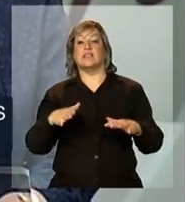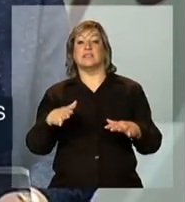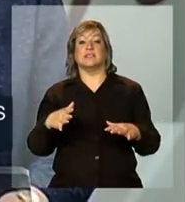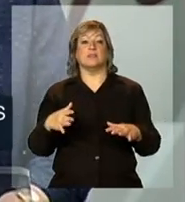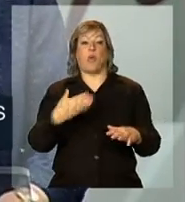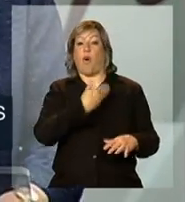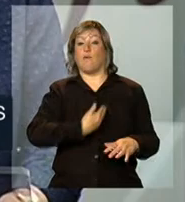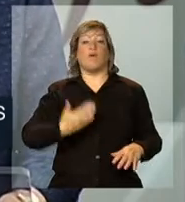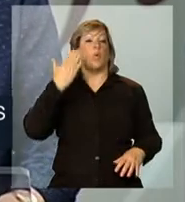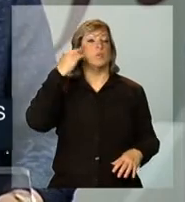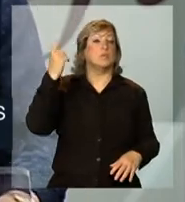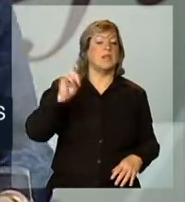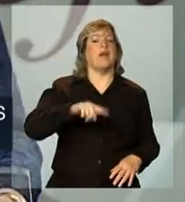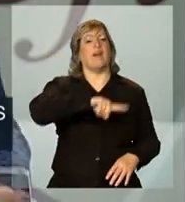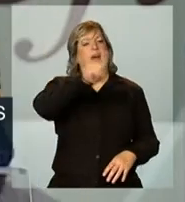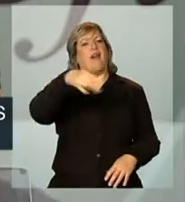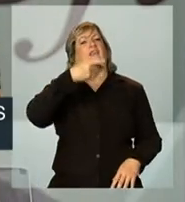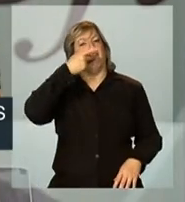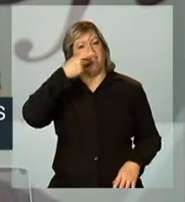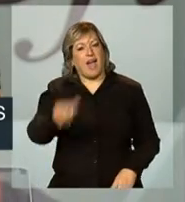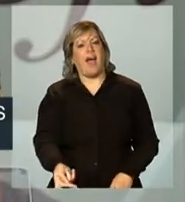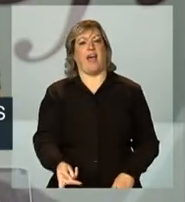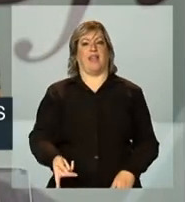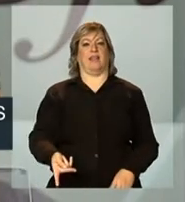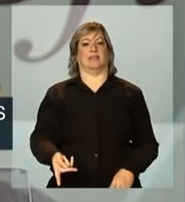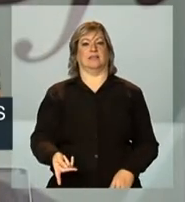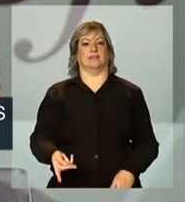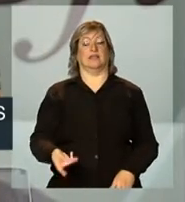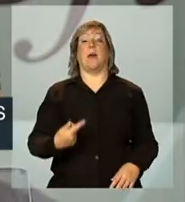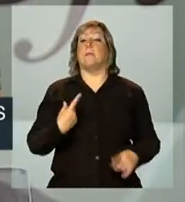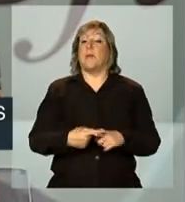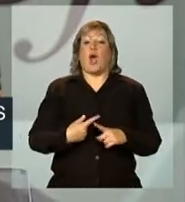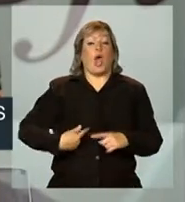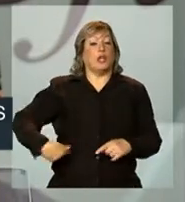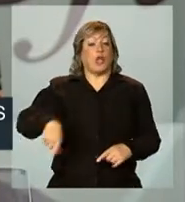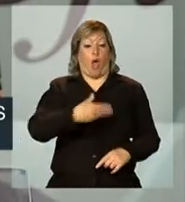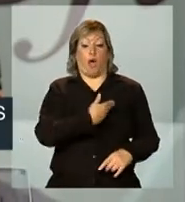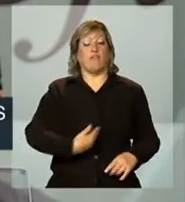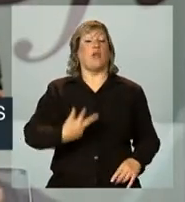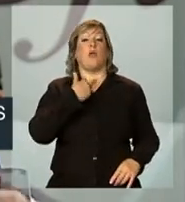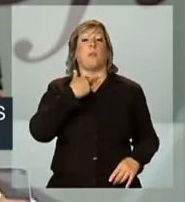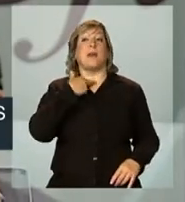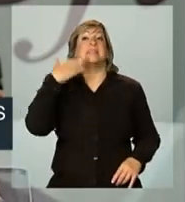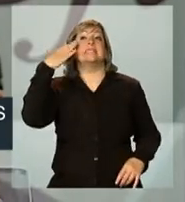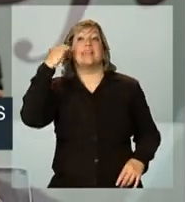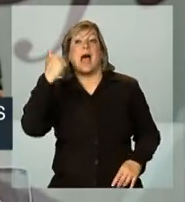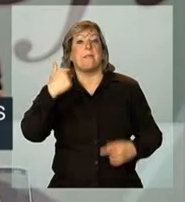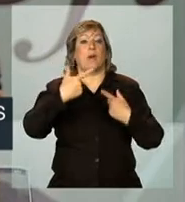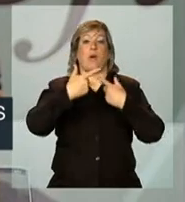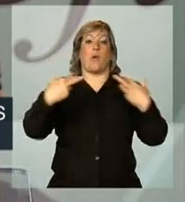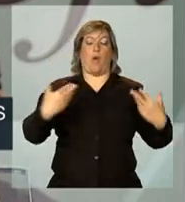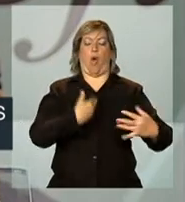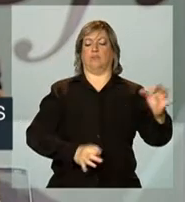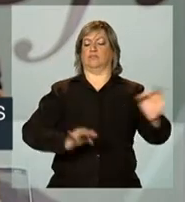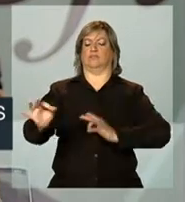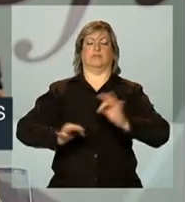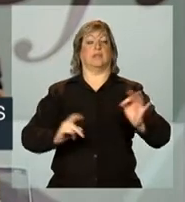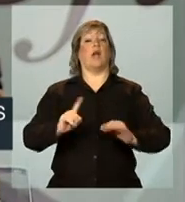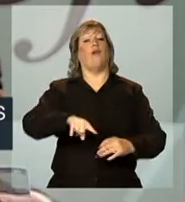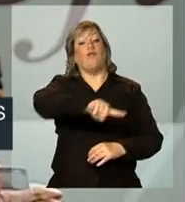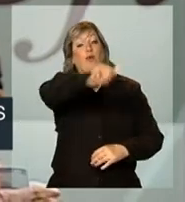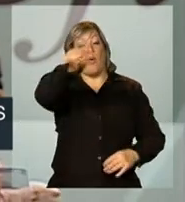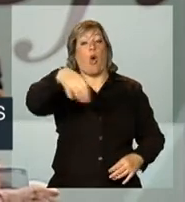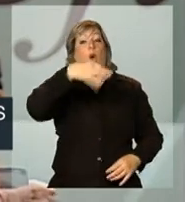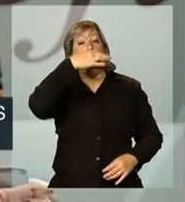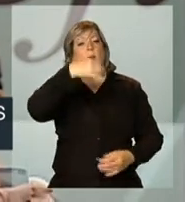É importante porque nós dependemos, ninguém pode achar que governa sozinho,